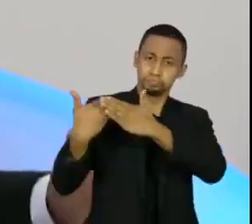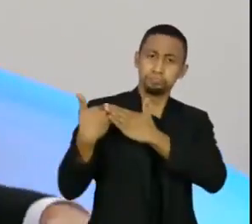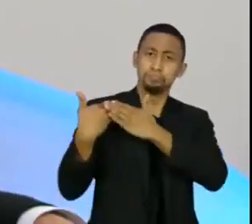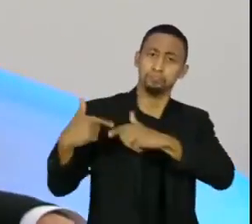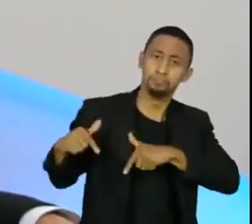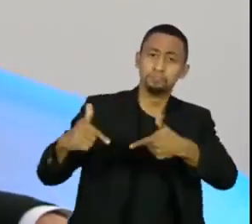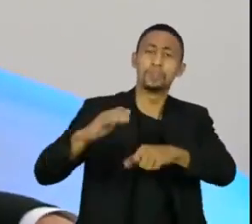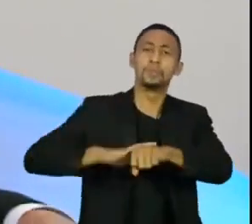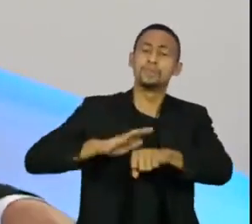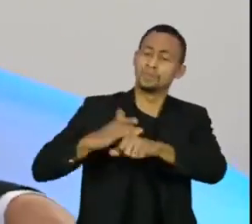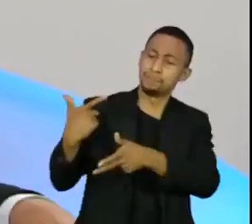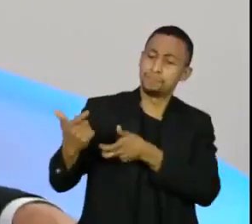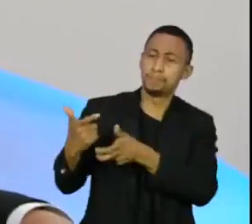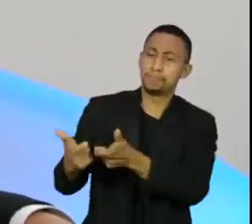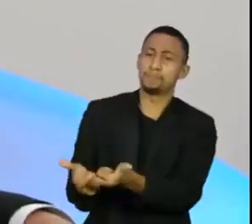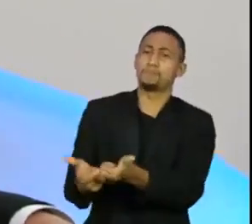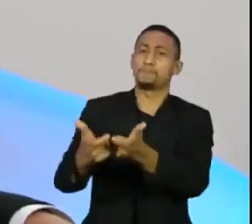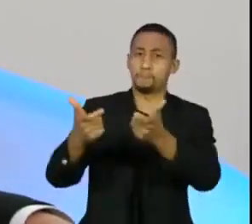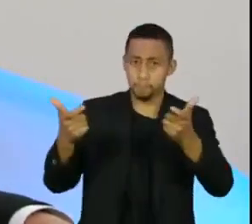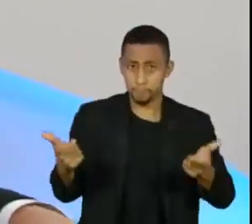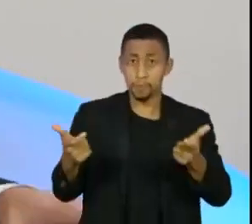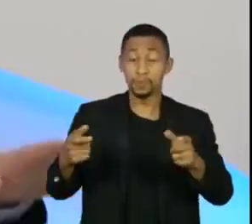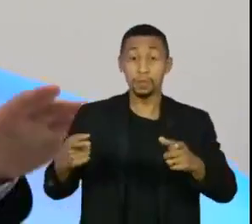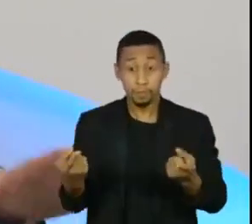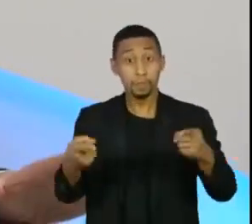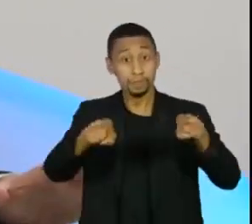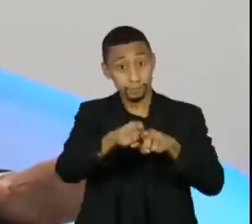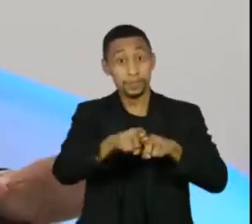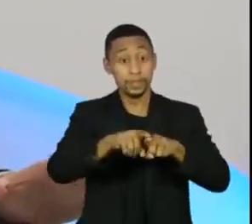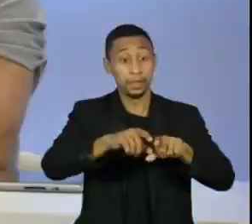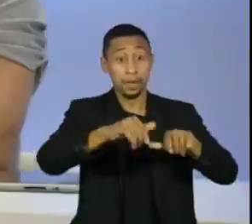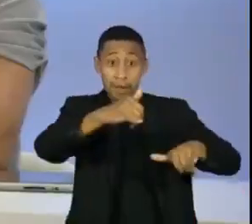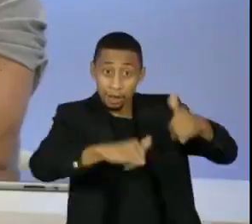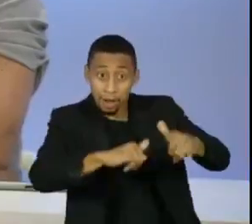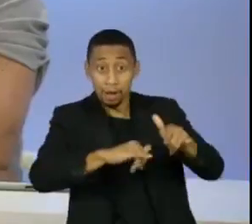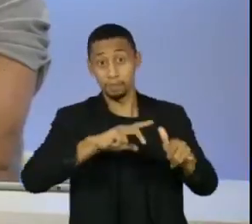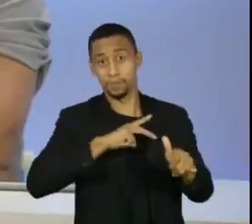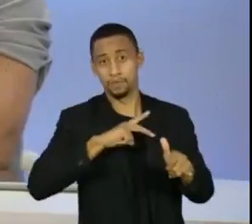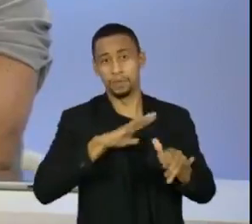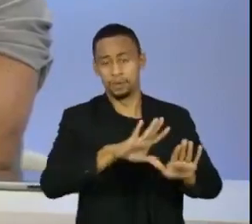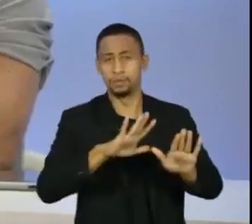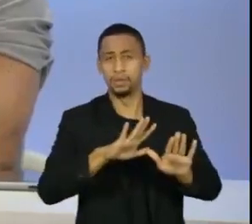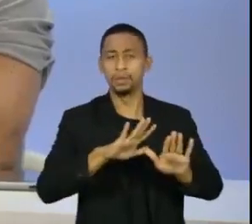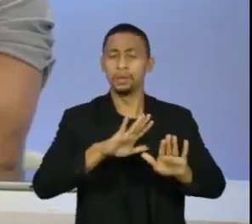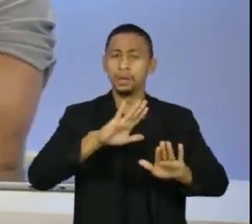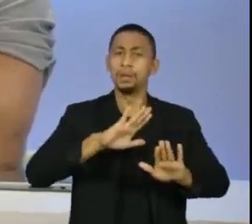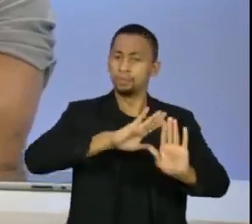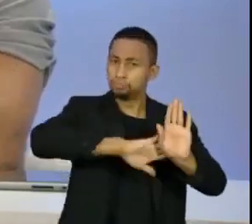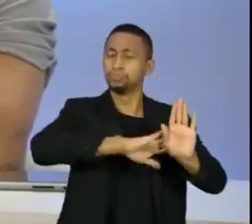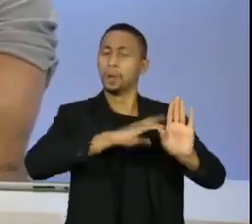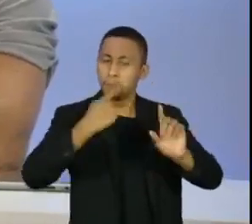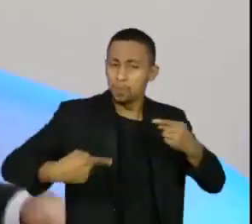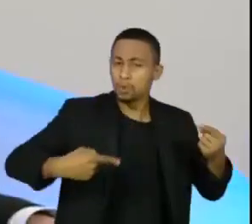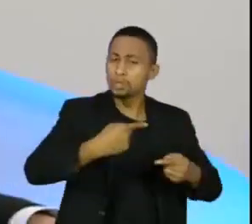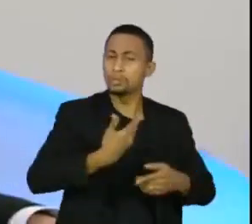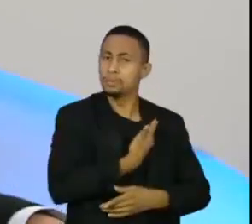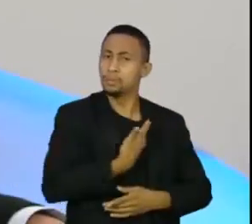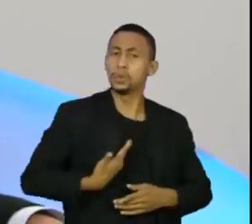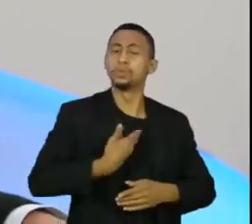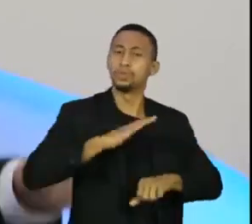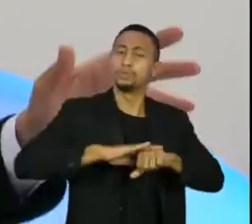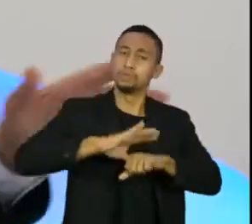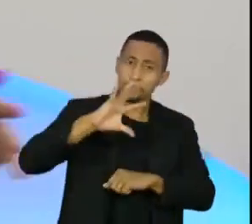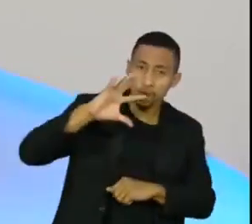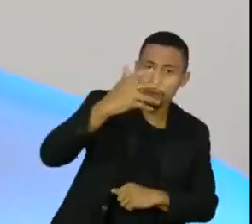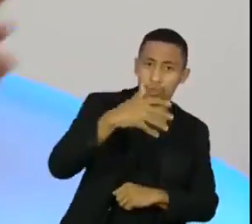permite esse aumento de escala, inclusive com a participação da iniciativa privada. É nisso que eu prefiro me apegar, são nas políticas públicas reais que vão resolver o